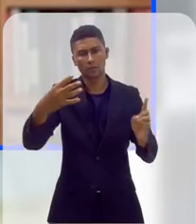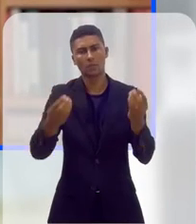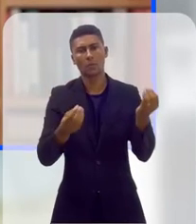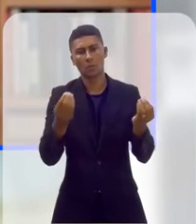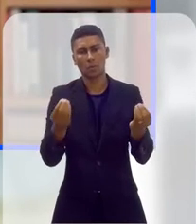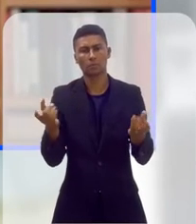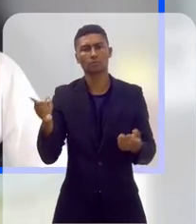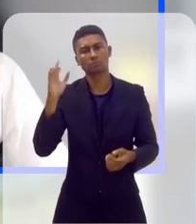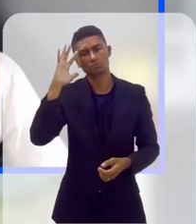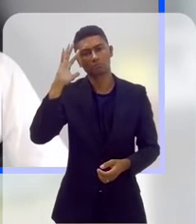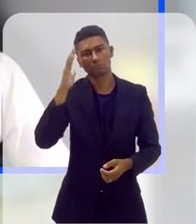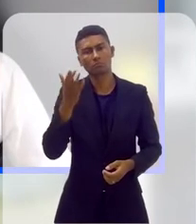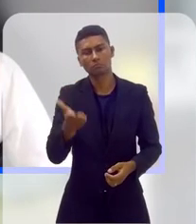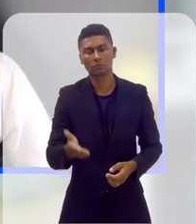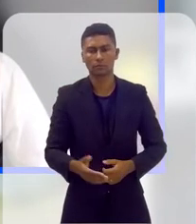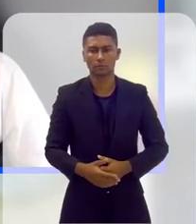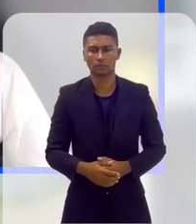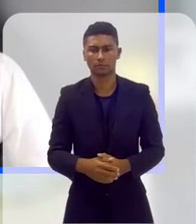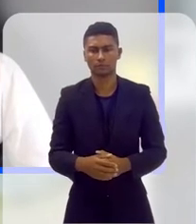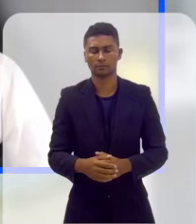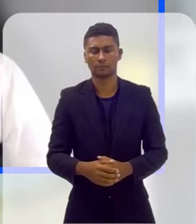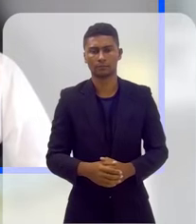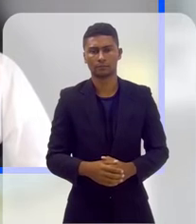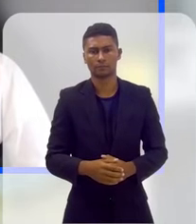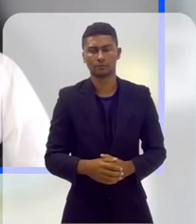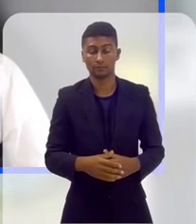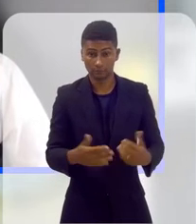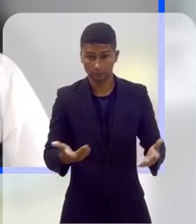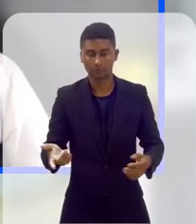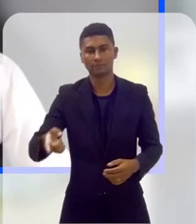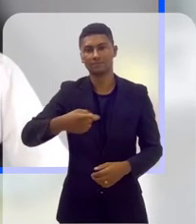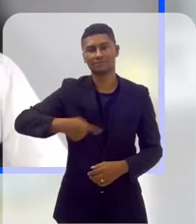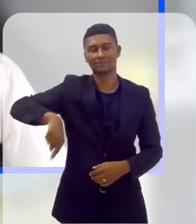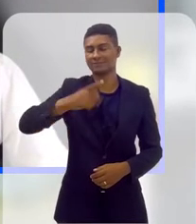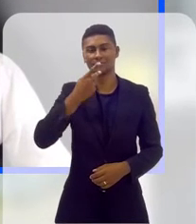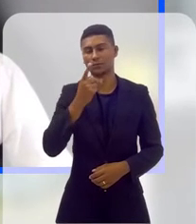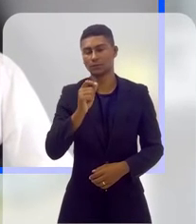direitos da população LGBTQIA+.